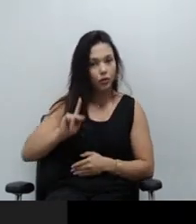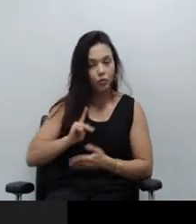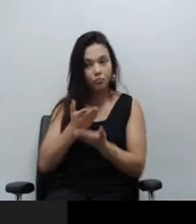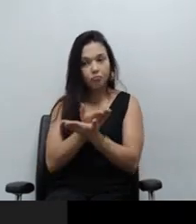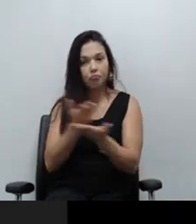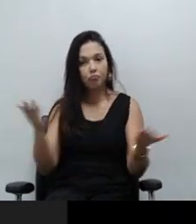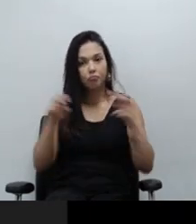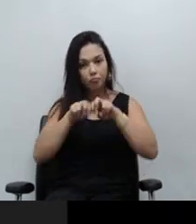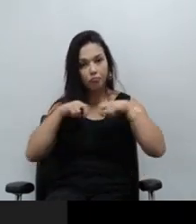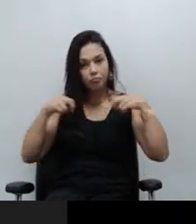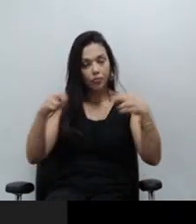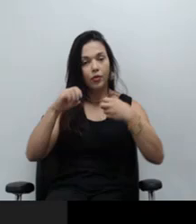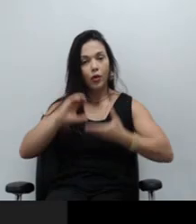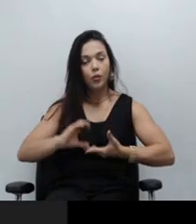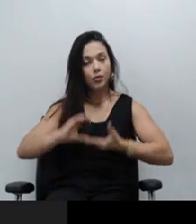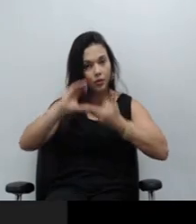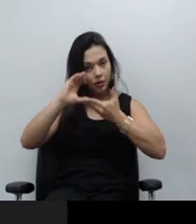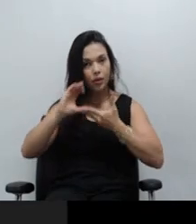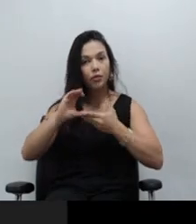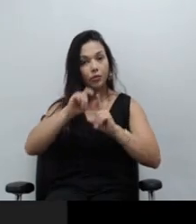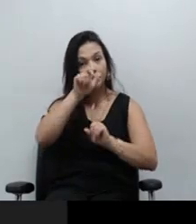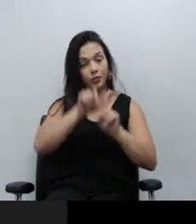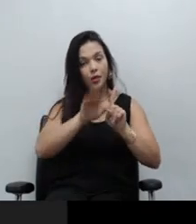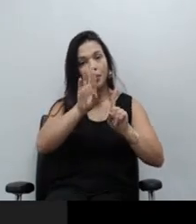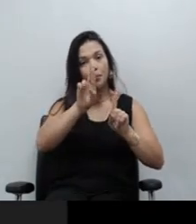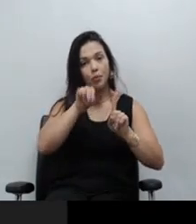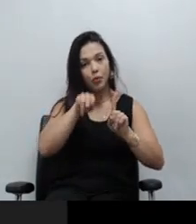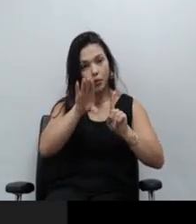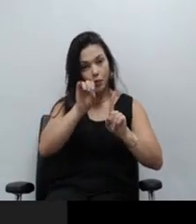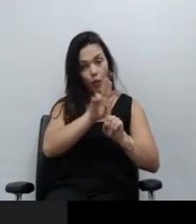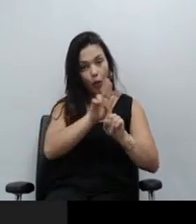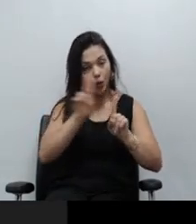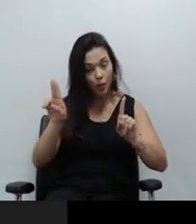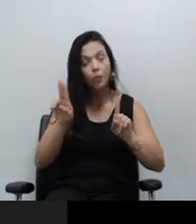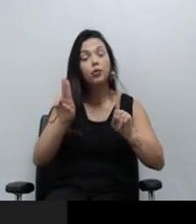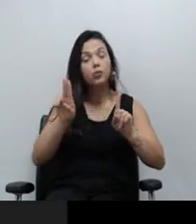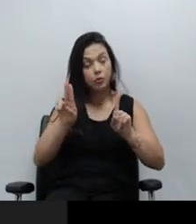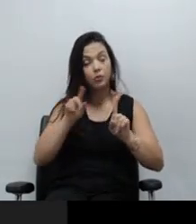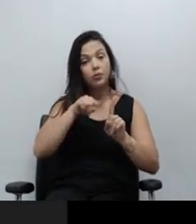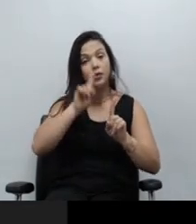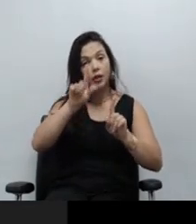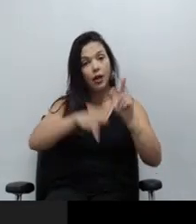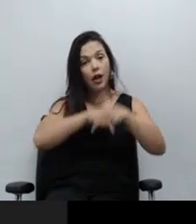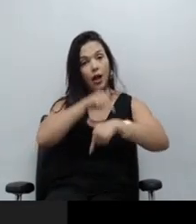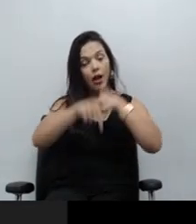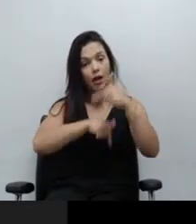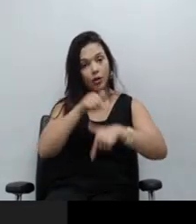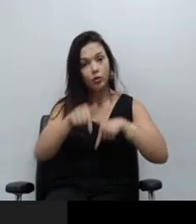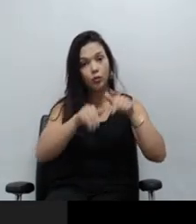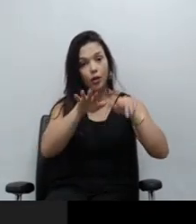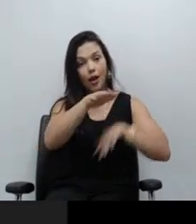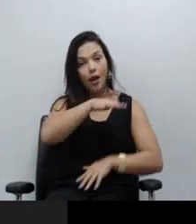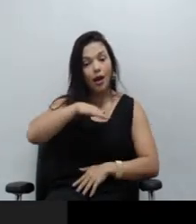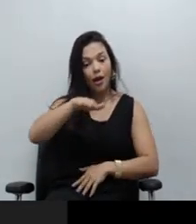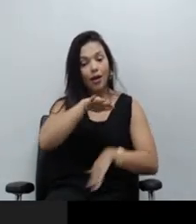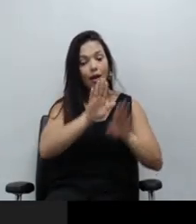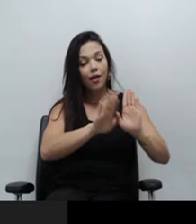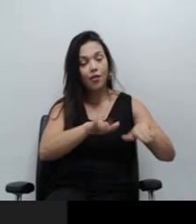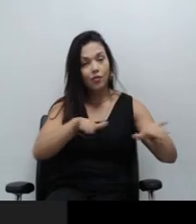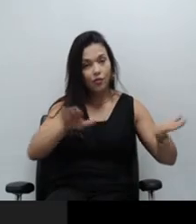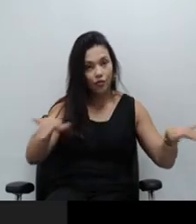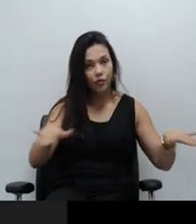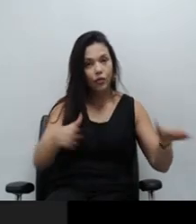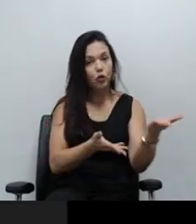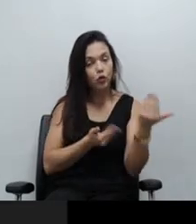dia. Como vocês sabem, meu nome é Bruno, eu sou defensor público e atuo na área da Infância e Juventude desde 2011. somente do